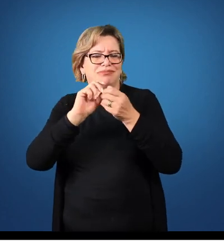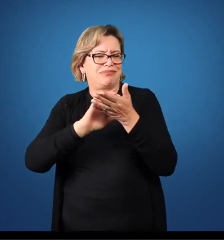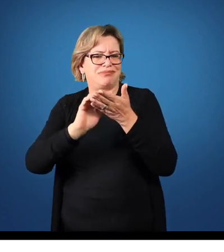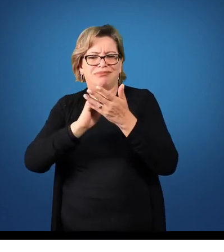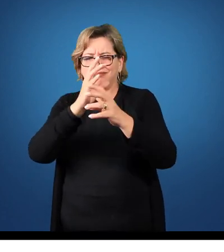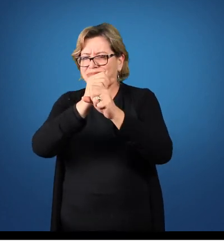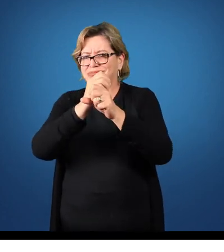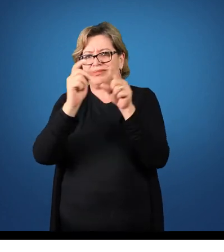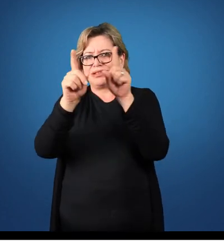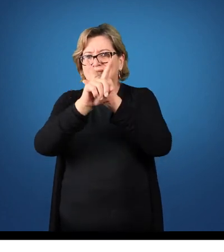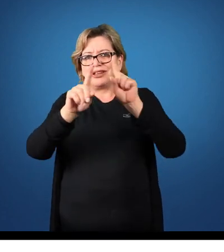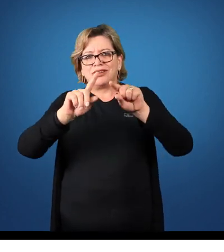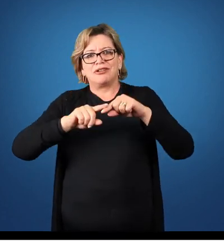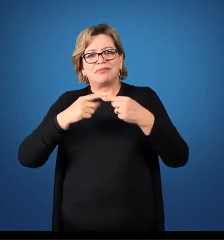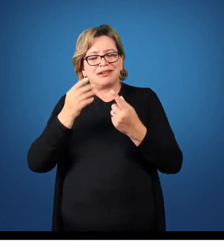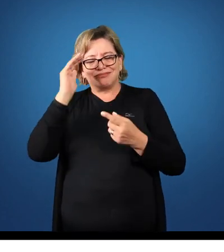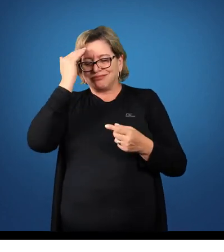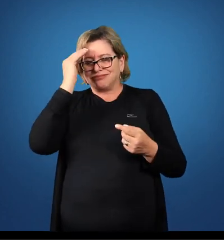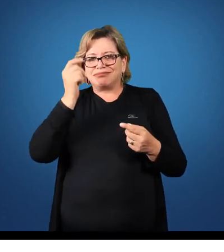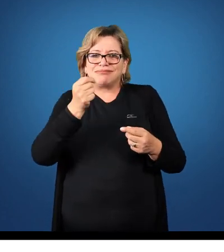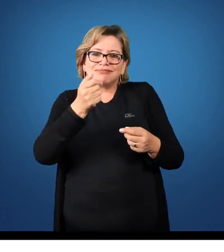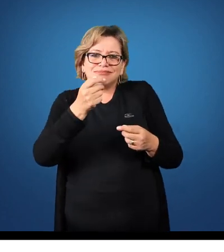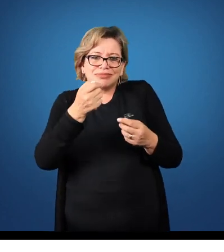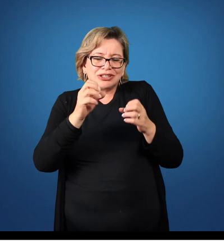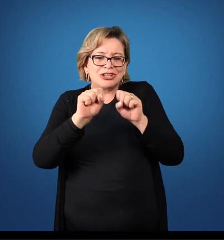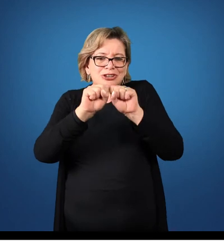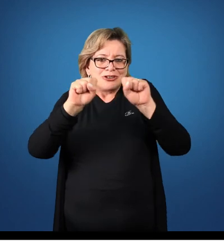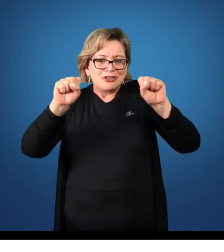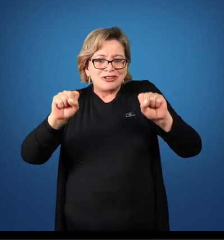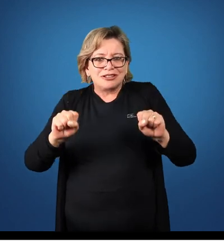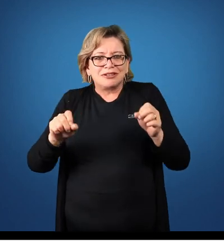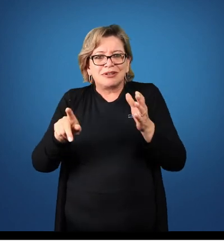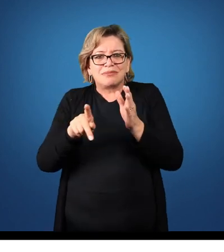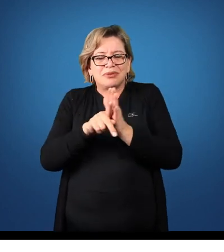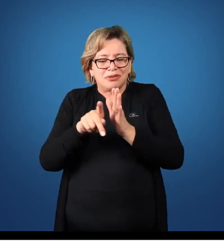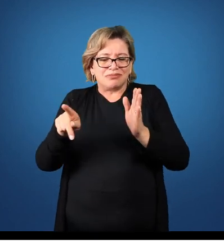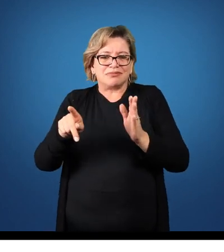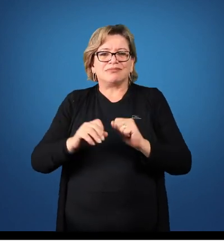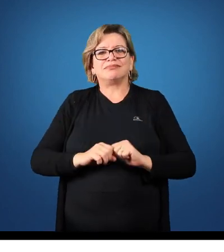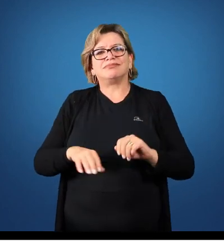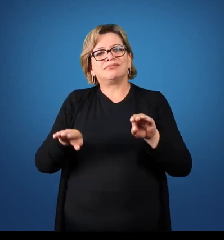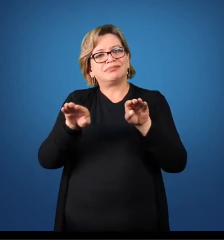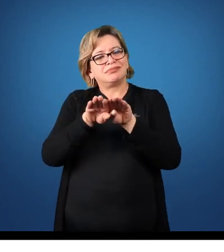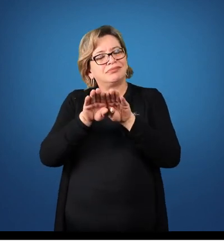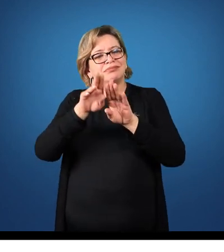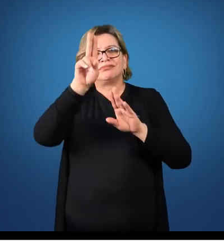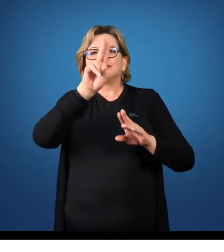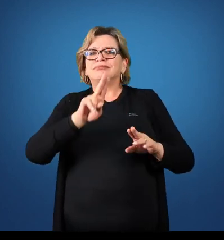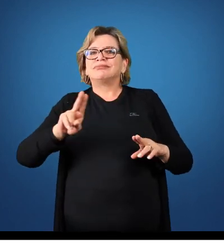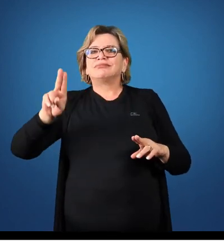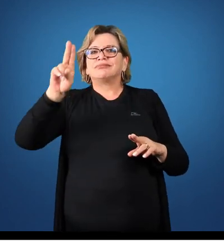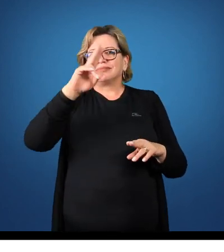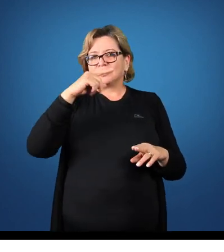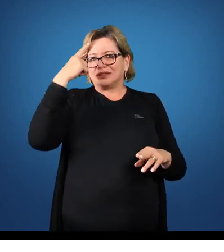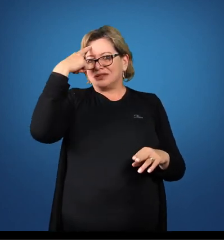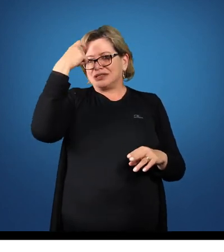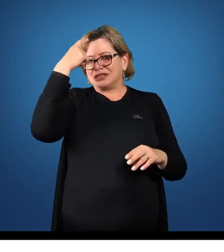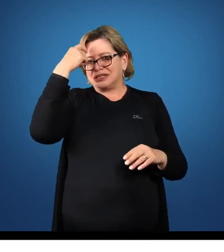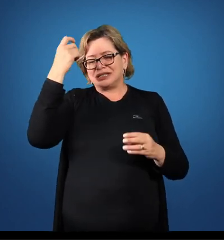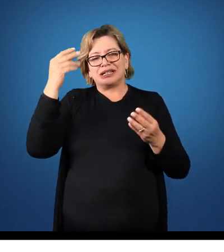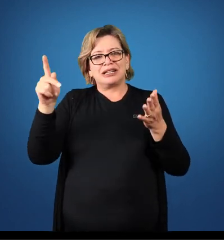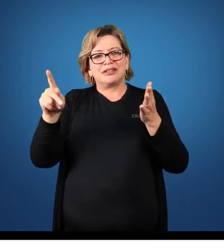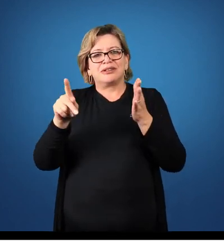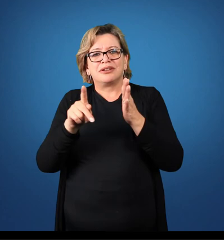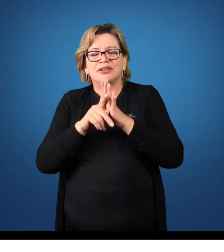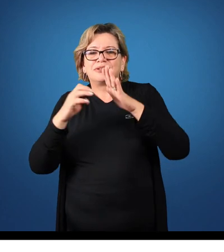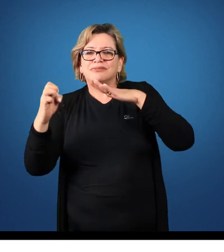contabilidade e sim entender um pouquinho da sistemática. Também utilizamos uma ideia mais próxima de